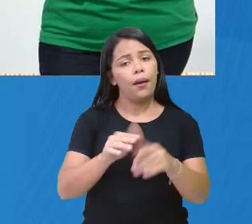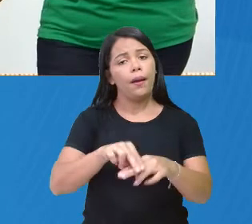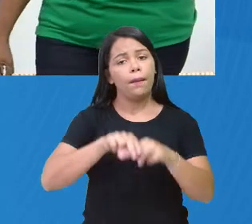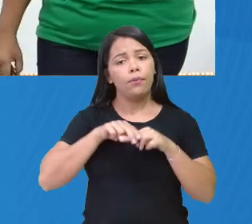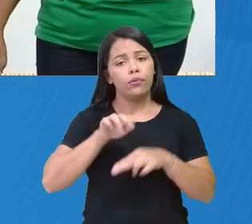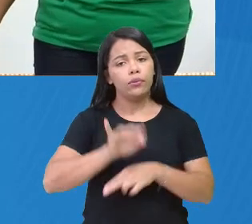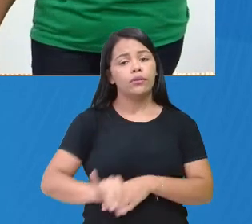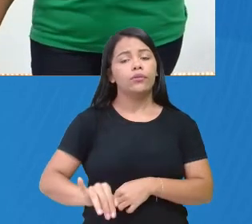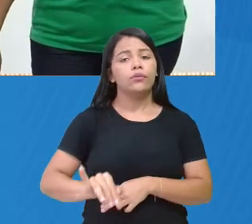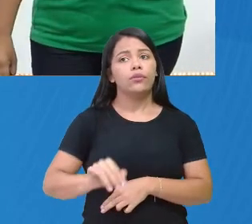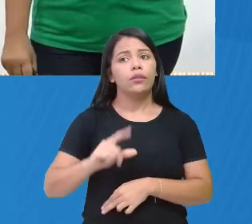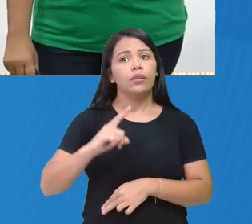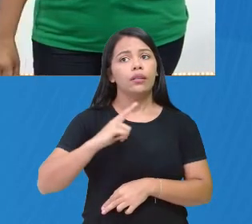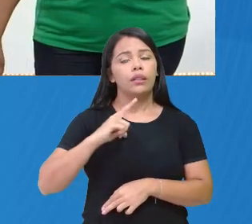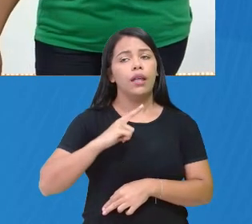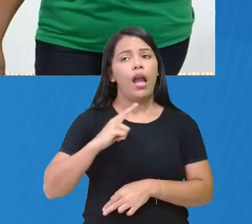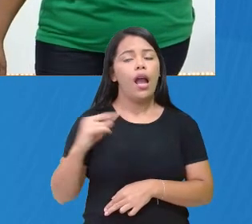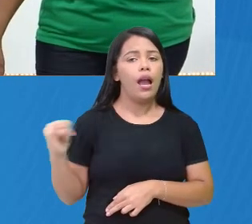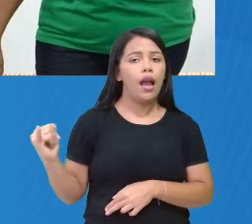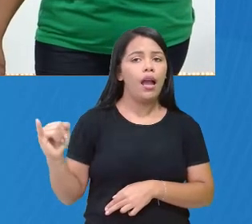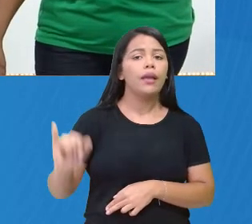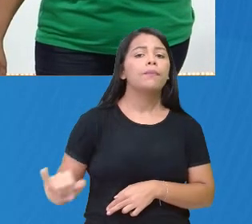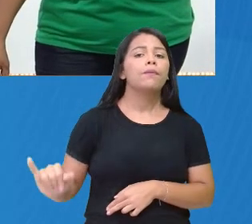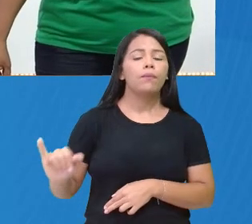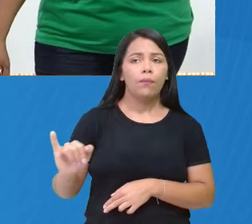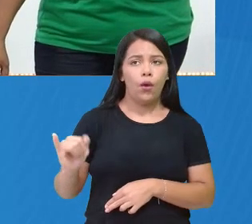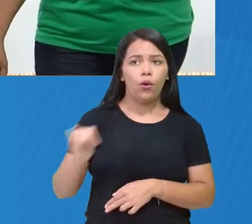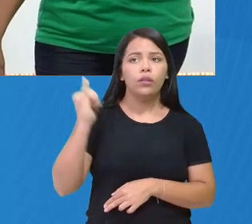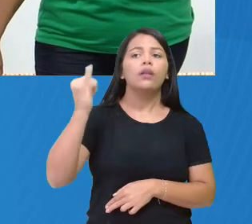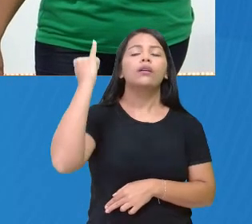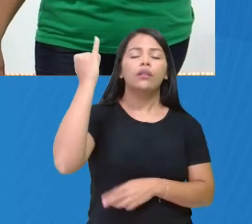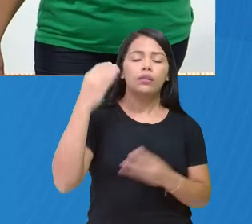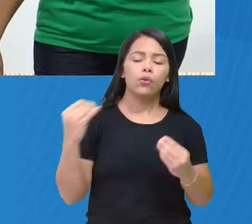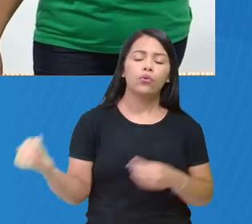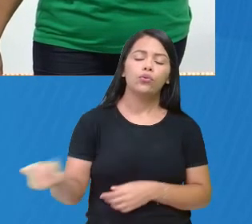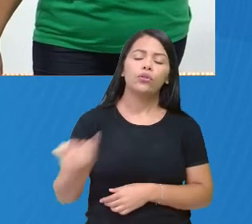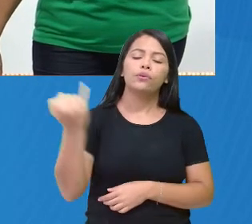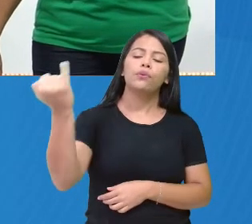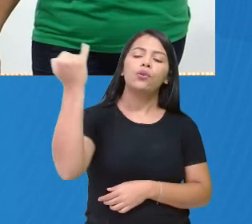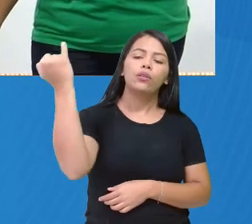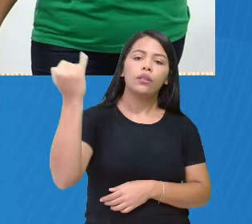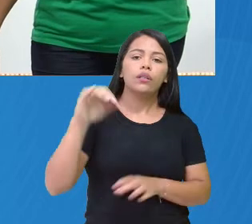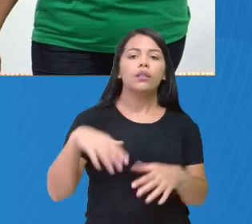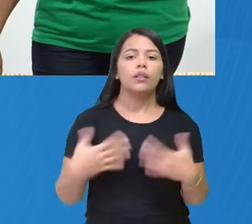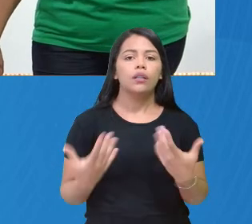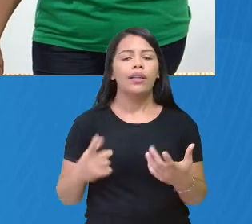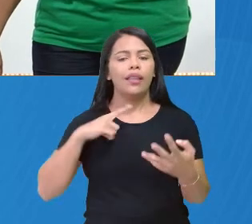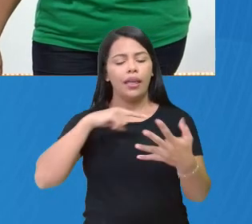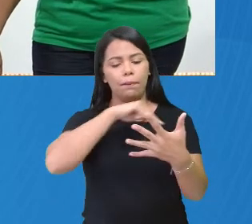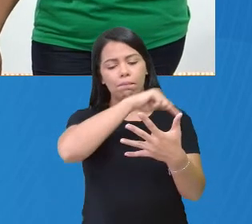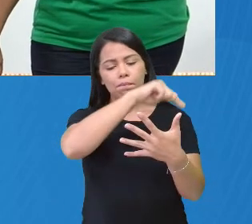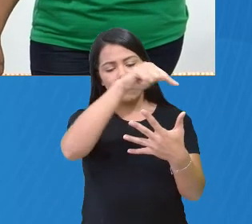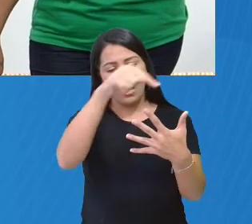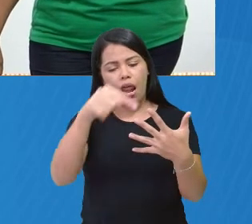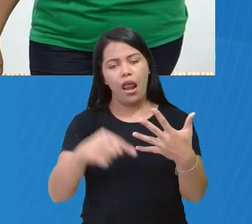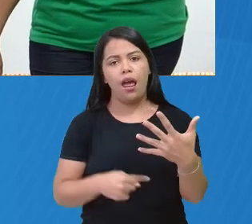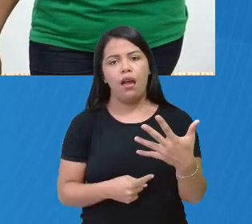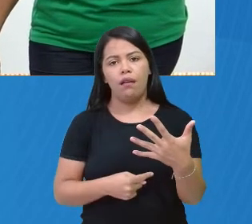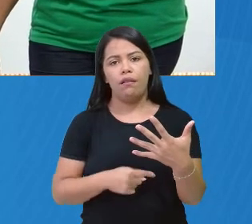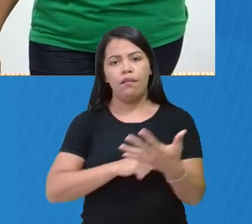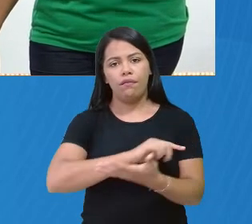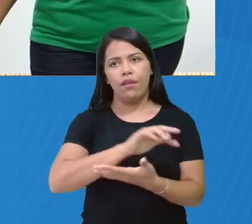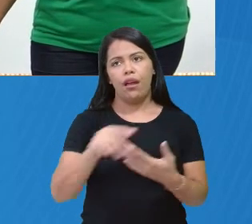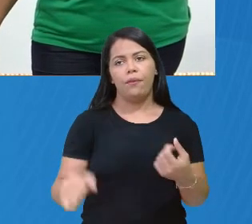dos meios de transporte. E esses meios de transporte, eles são divididos em categorias. Podem ser terrestres, podem ser